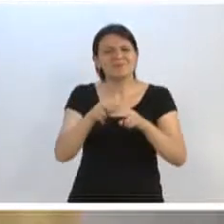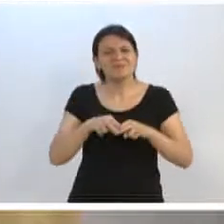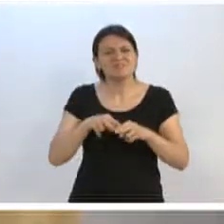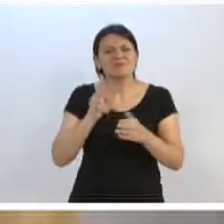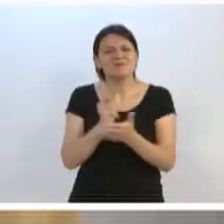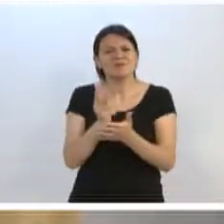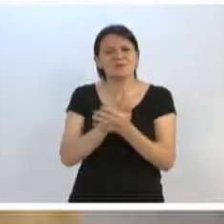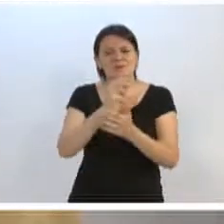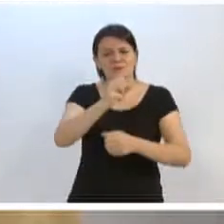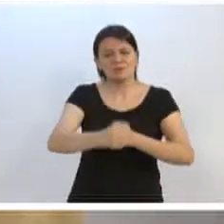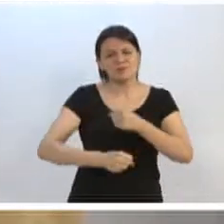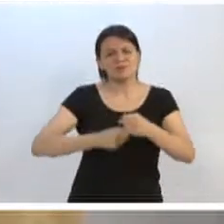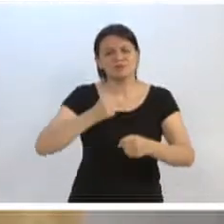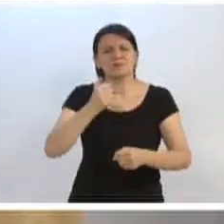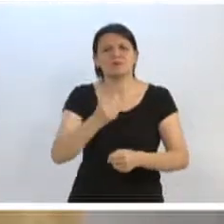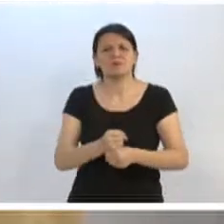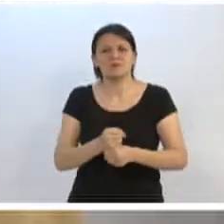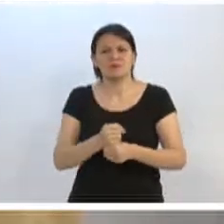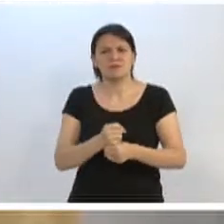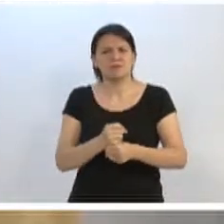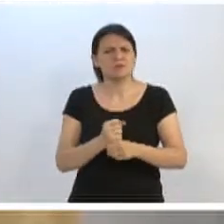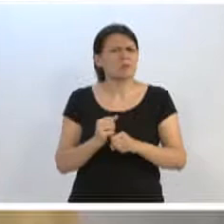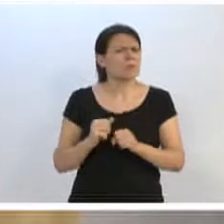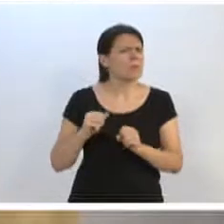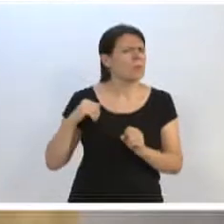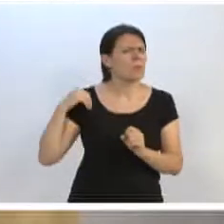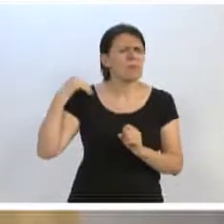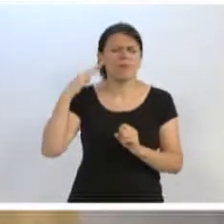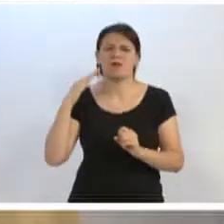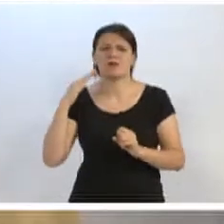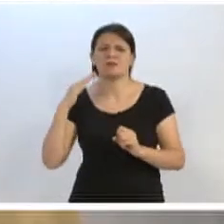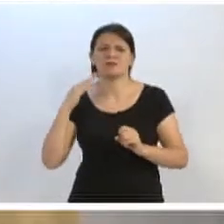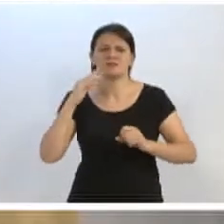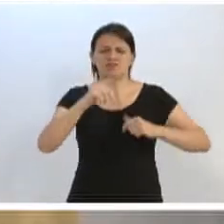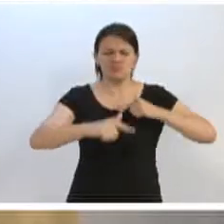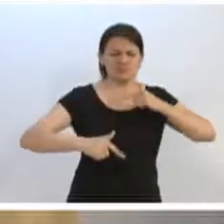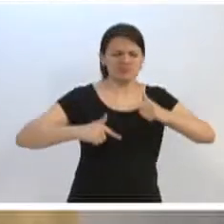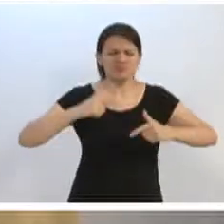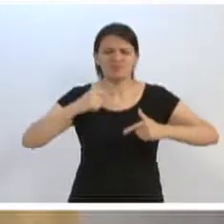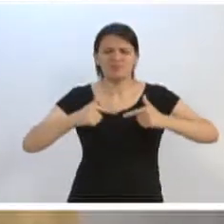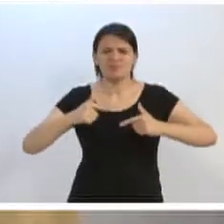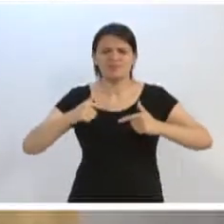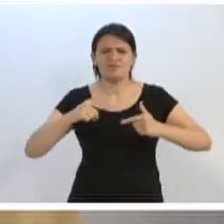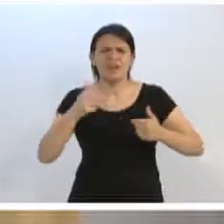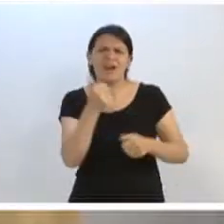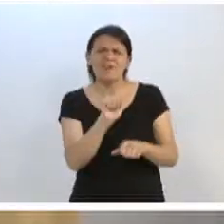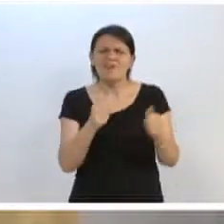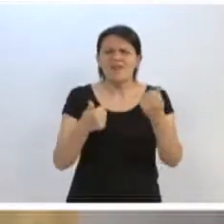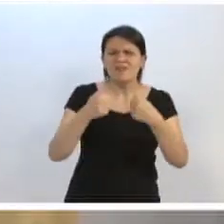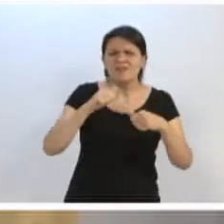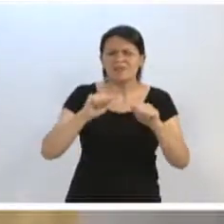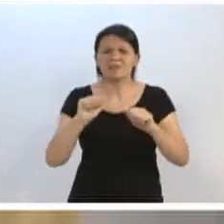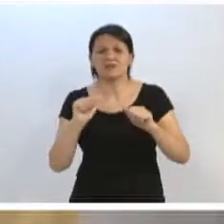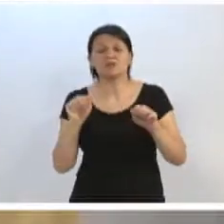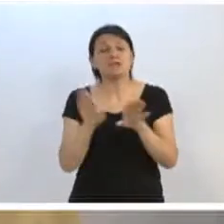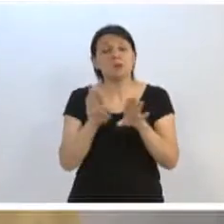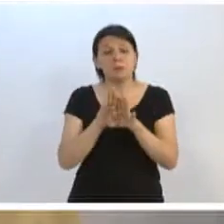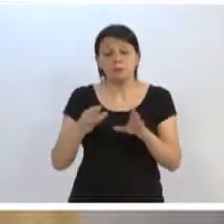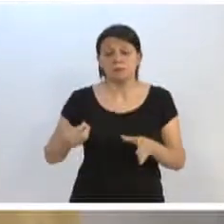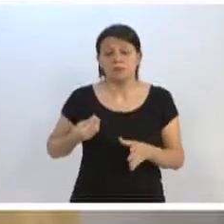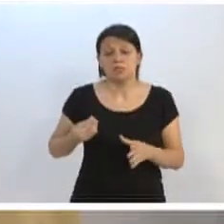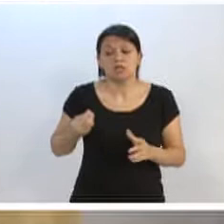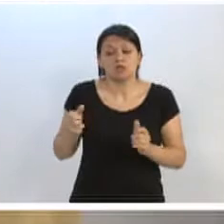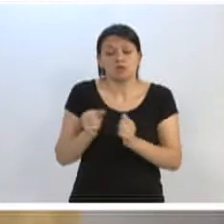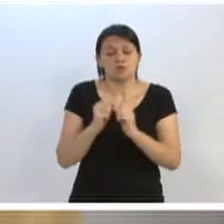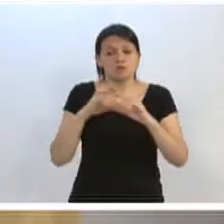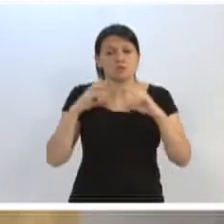vem, no ano de 2019, com mais intensidade, revendo muitas questões, querendo estar mais presente da comunidade, e agora